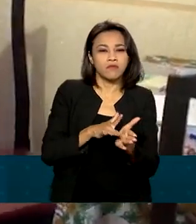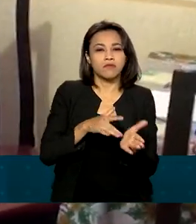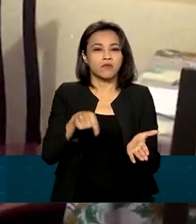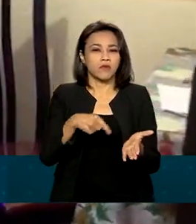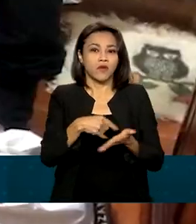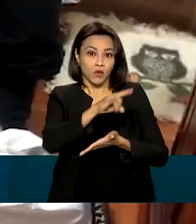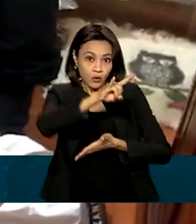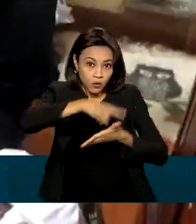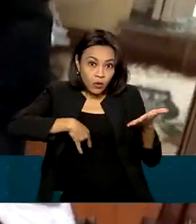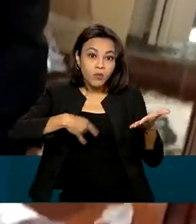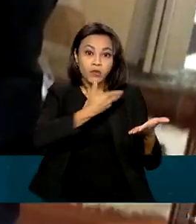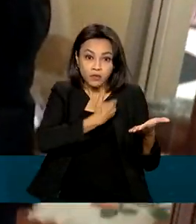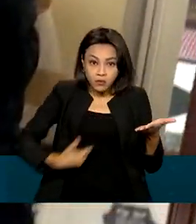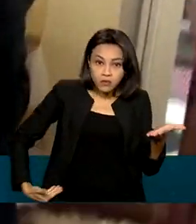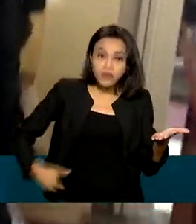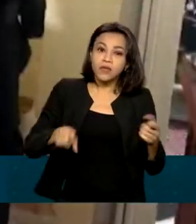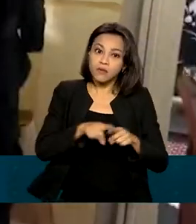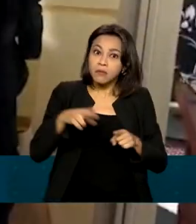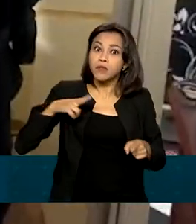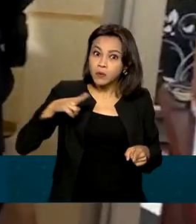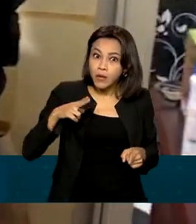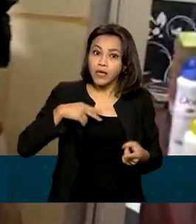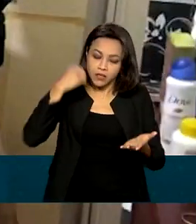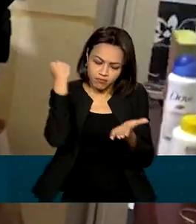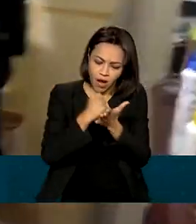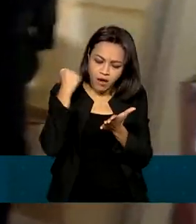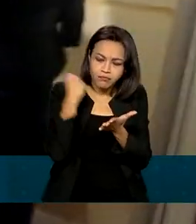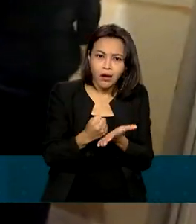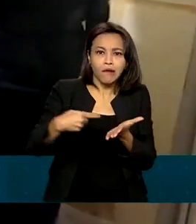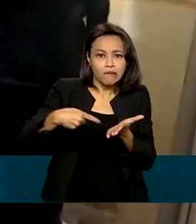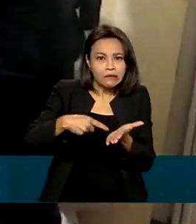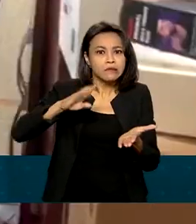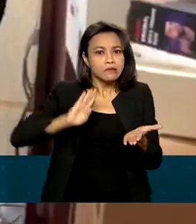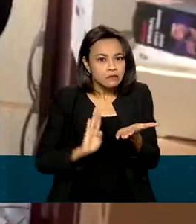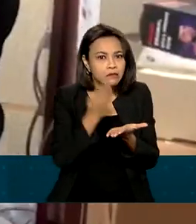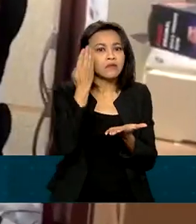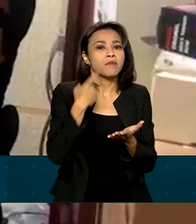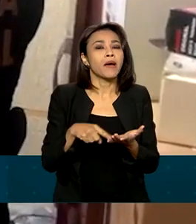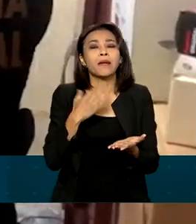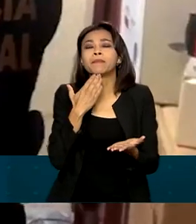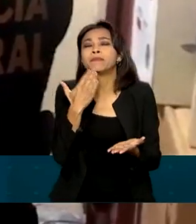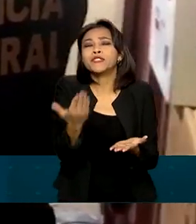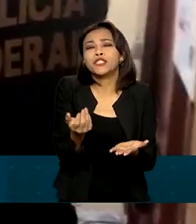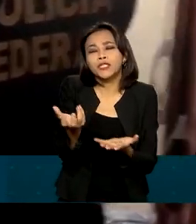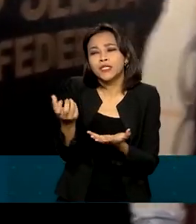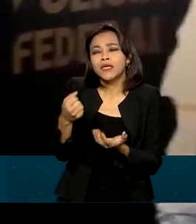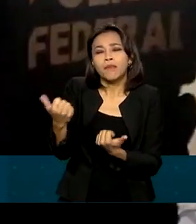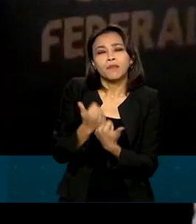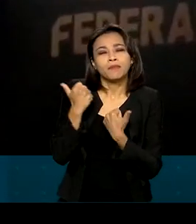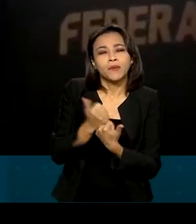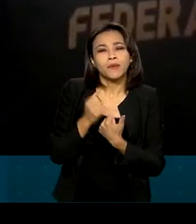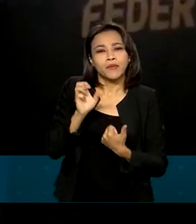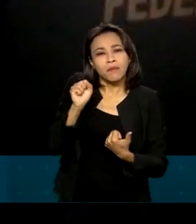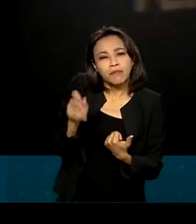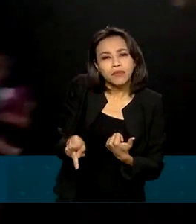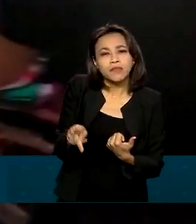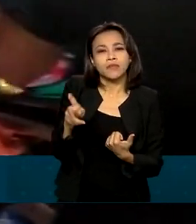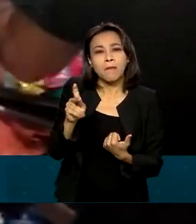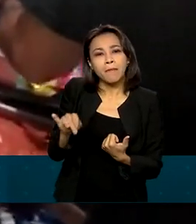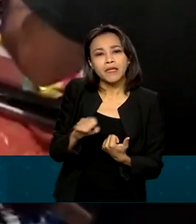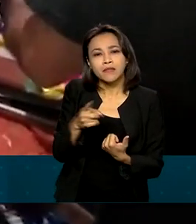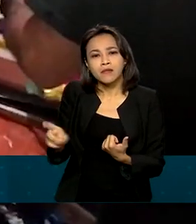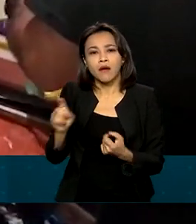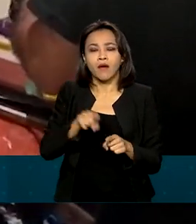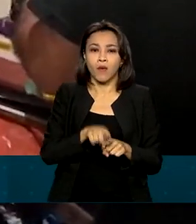particulares, além da autenticação de cartórios, para pedir benefícios previdenciários e assistenciais, especialmente pensões